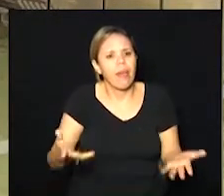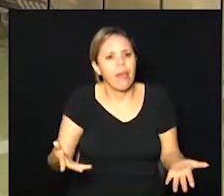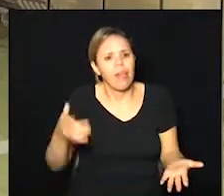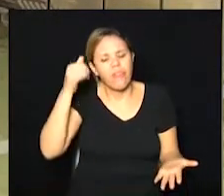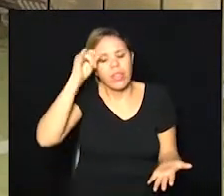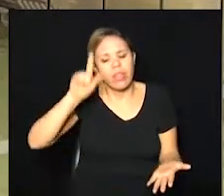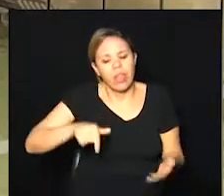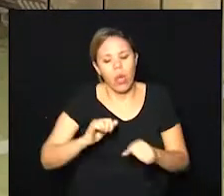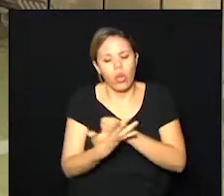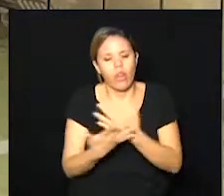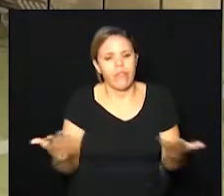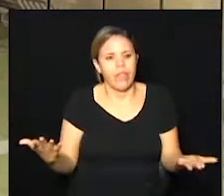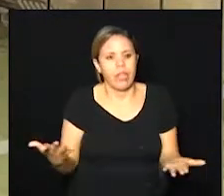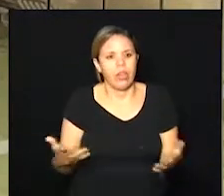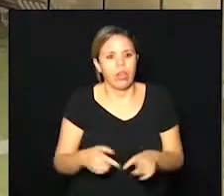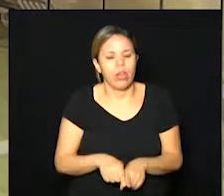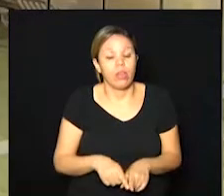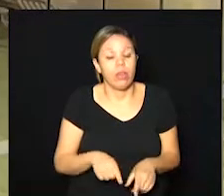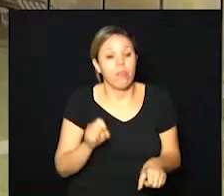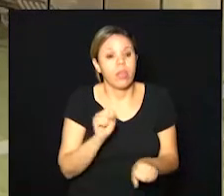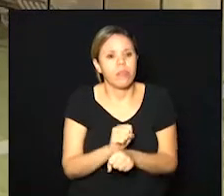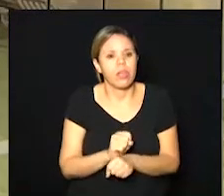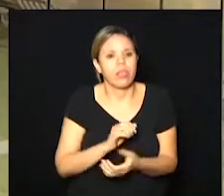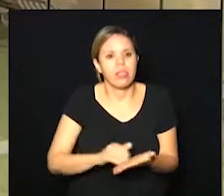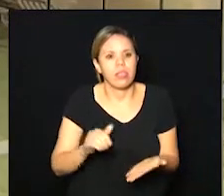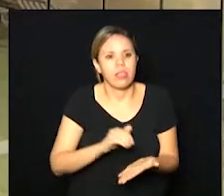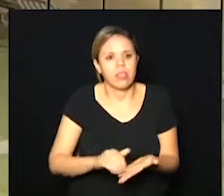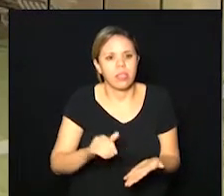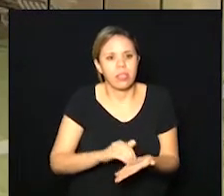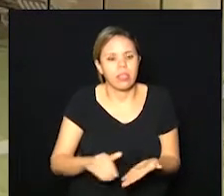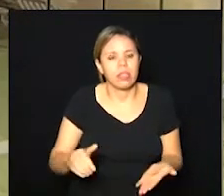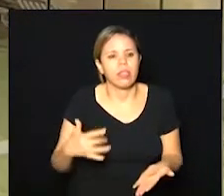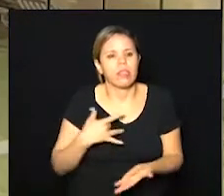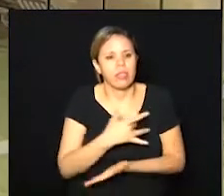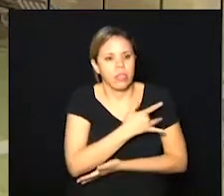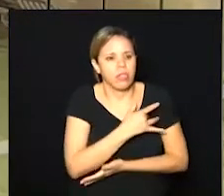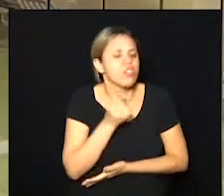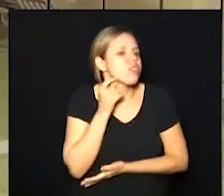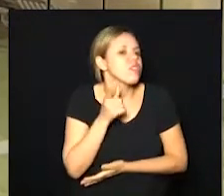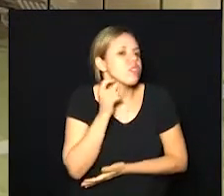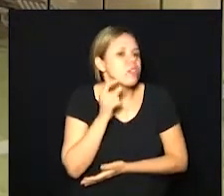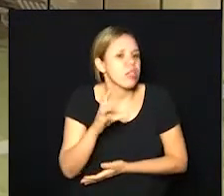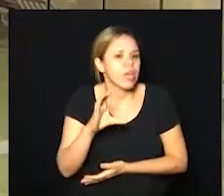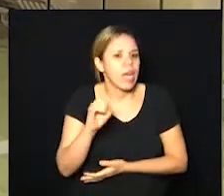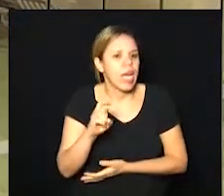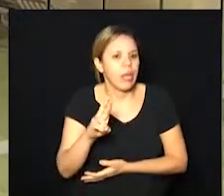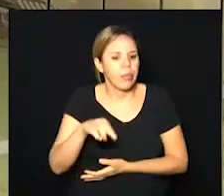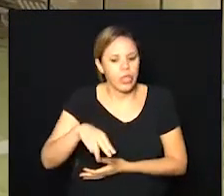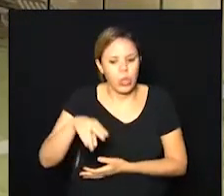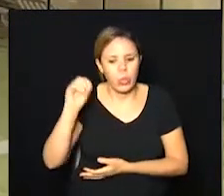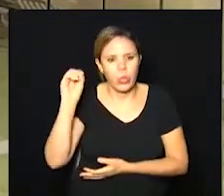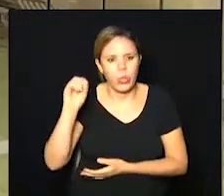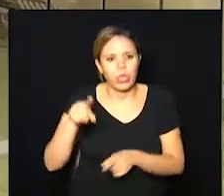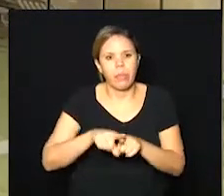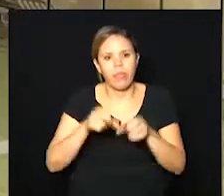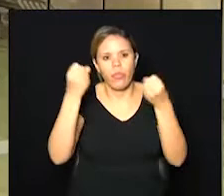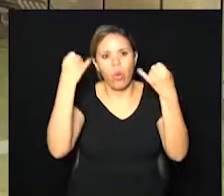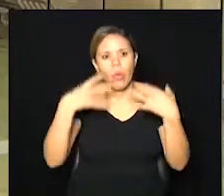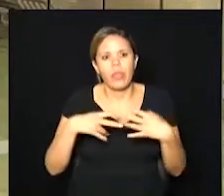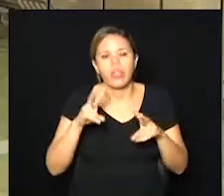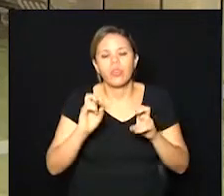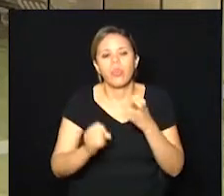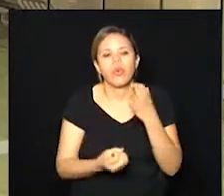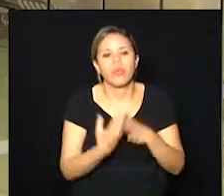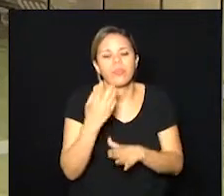Esperada a presença também do secretário municipal de saúde, Cármino de Souza, eles vão comentar a situação